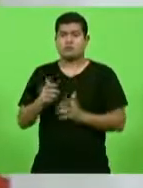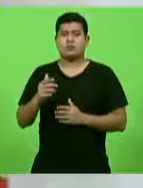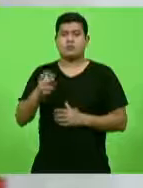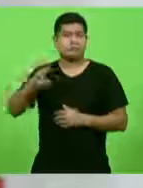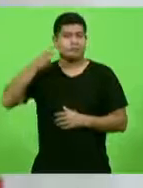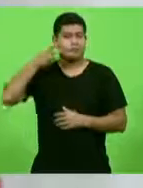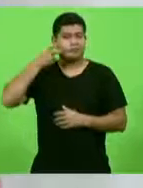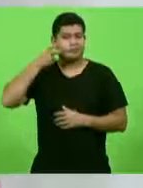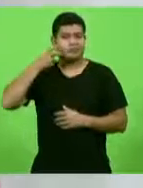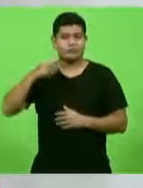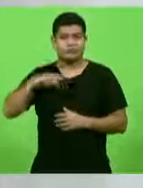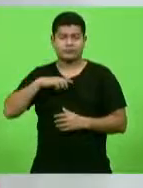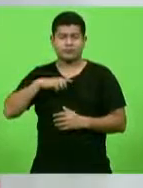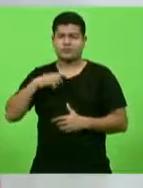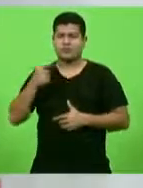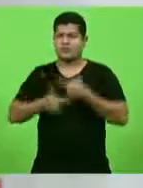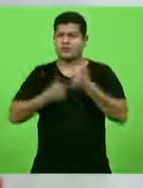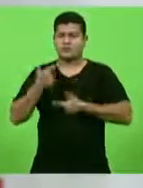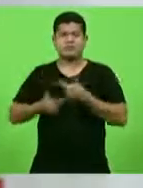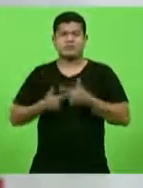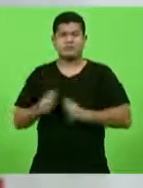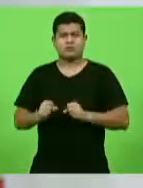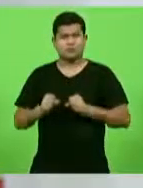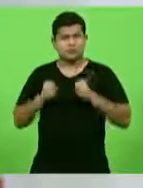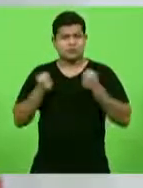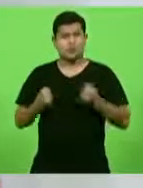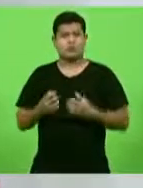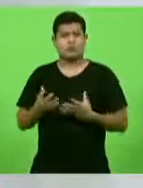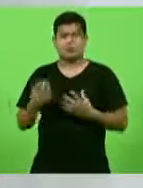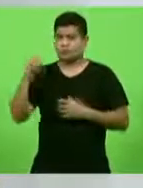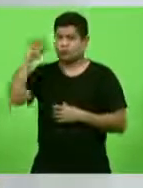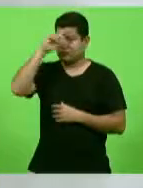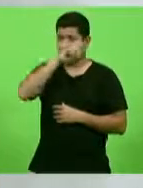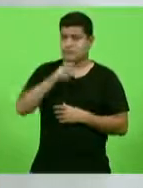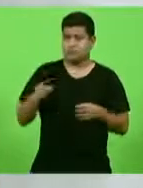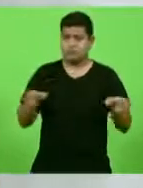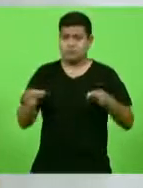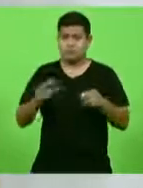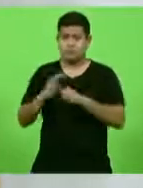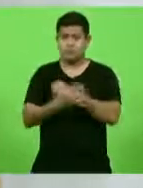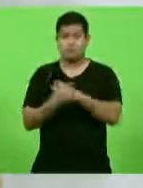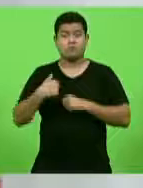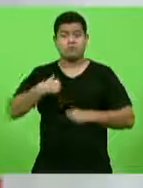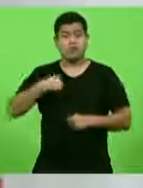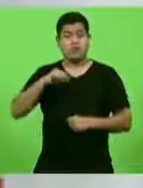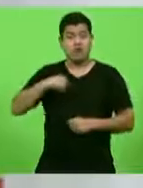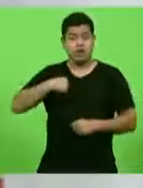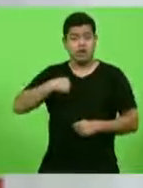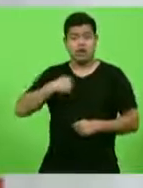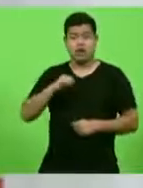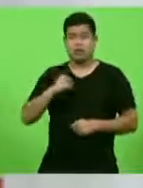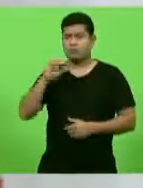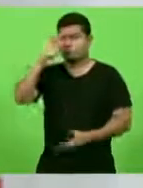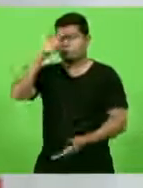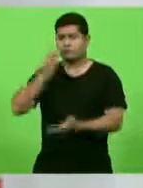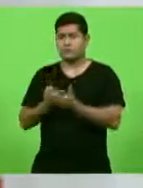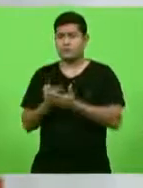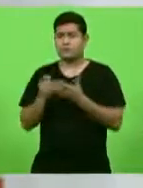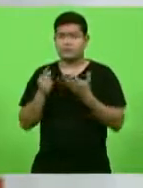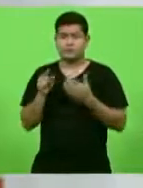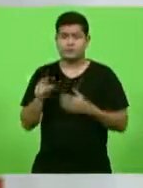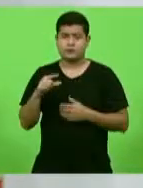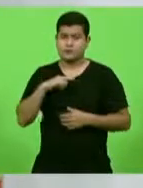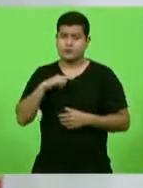que tem um árduo trabalho pela frente, nesse momento de pandemia, mas que acredito e tenho convicção de que